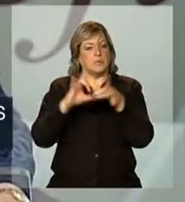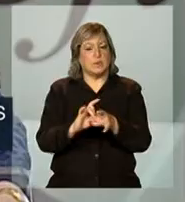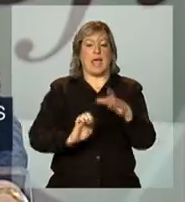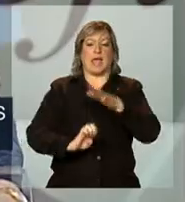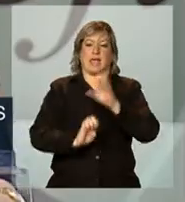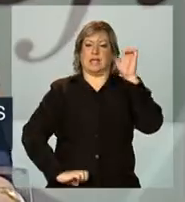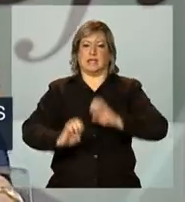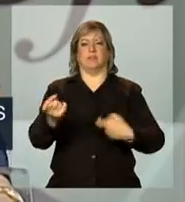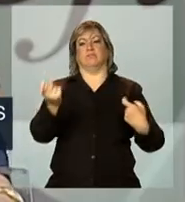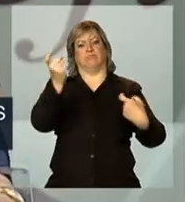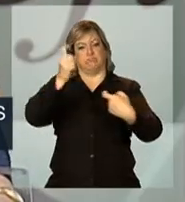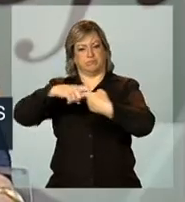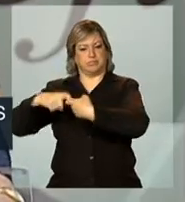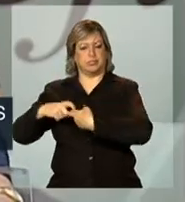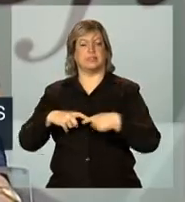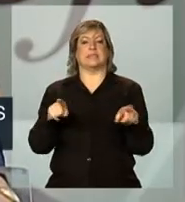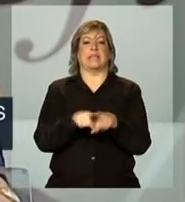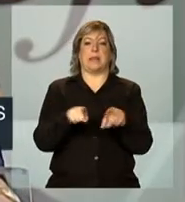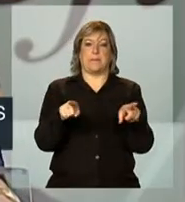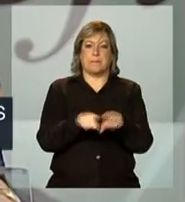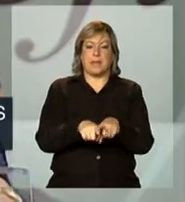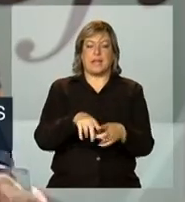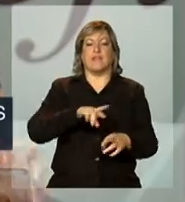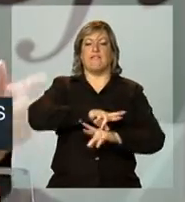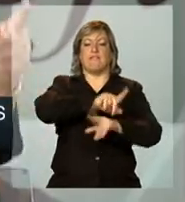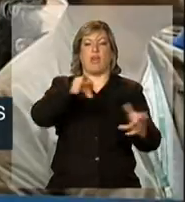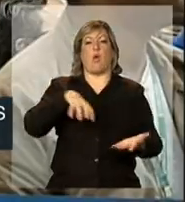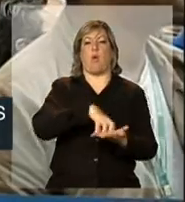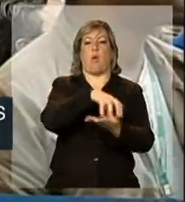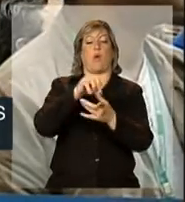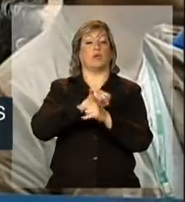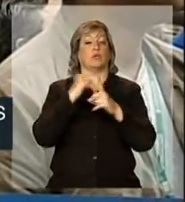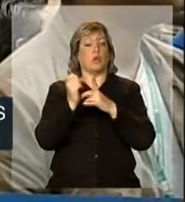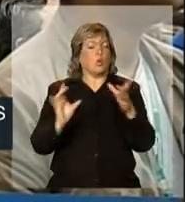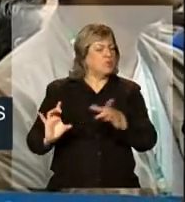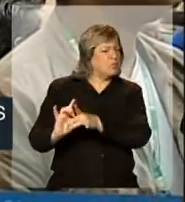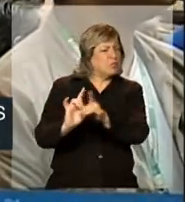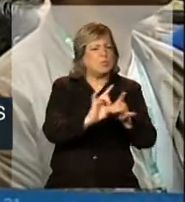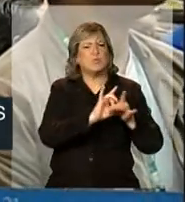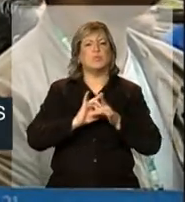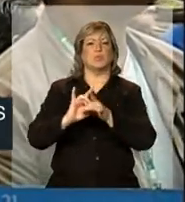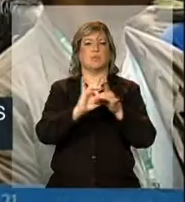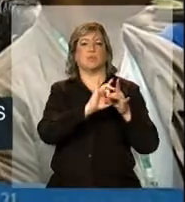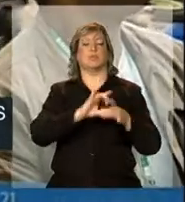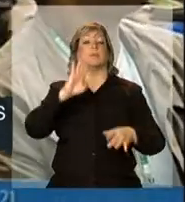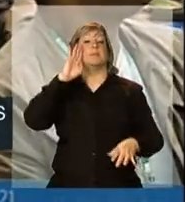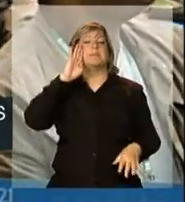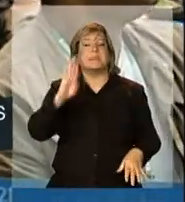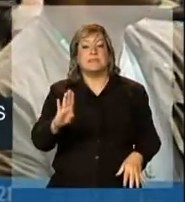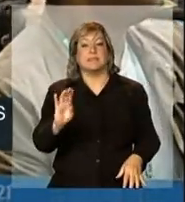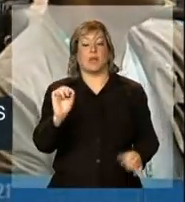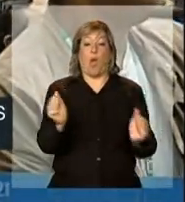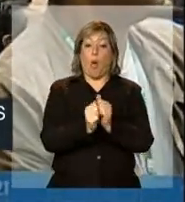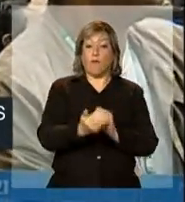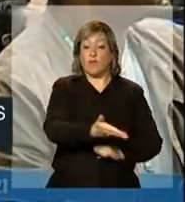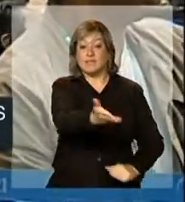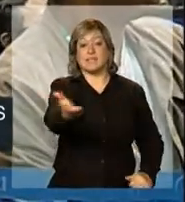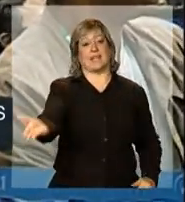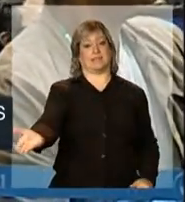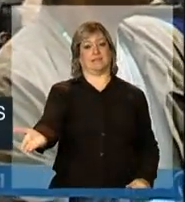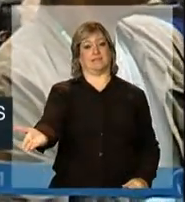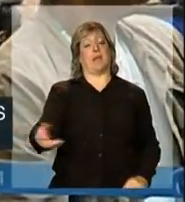precisamos de parceria com os diferentes grupos sociais e, sobretudo, precisamos de parcerias com vocês.